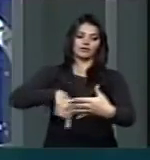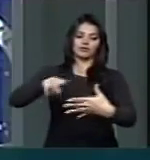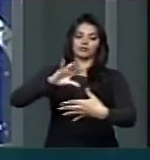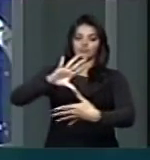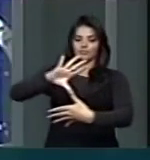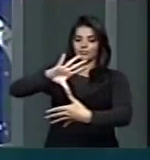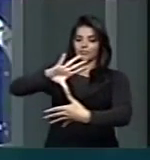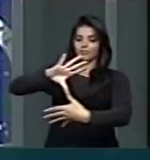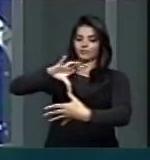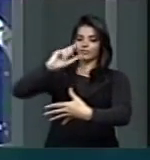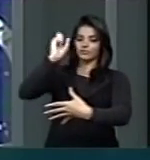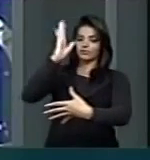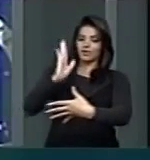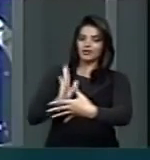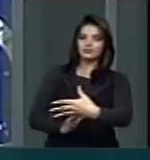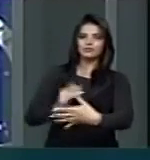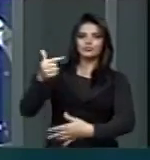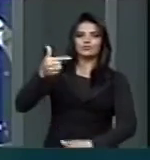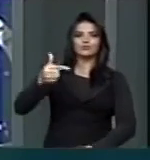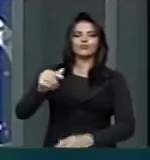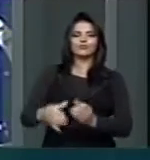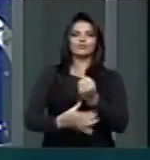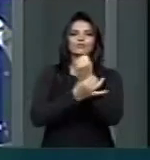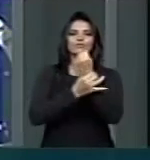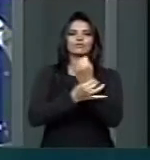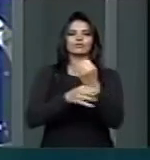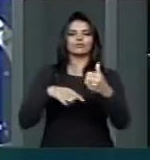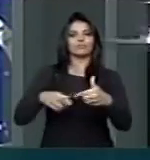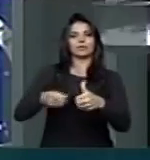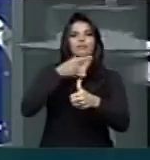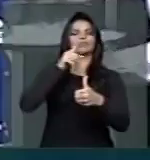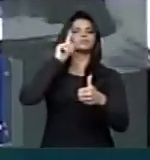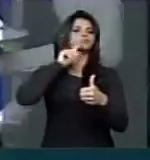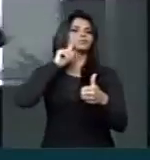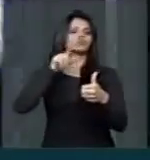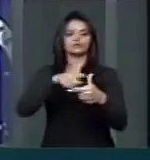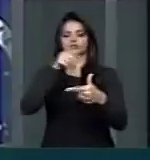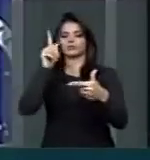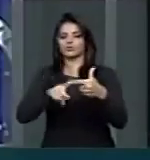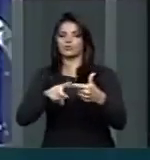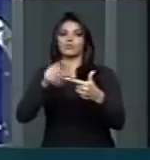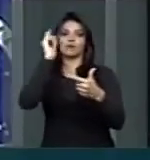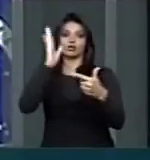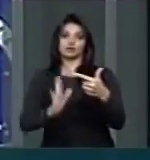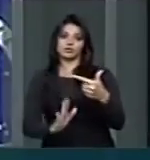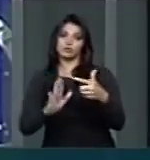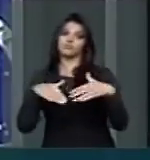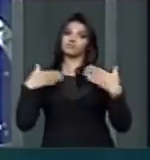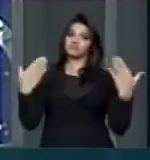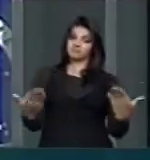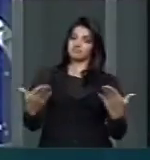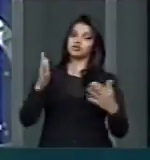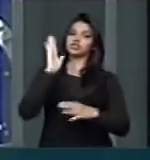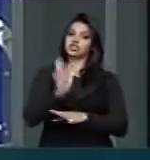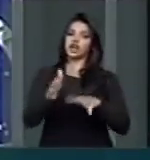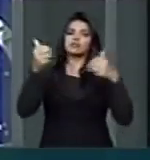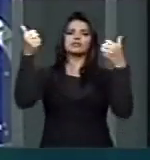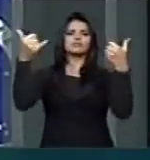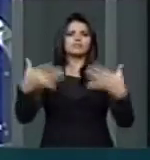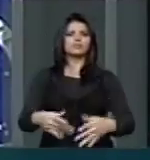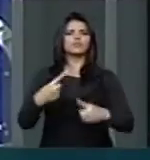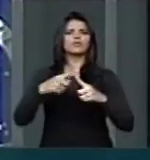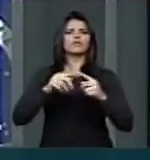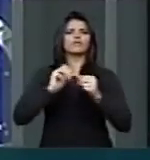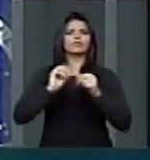americano, o segundo país em volumes segurados, atrás apenas dos Estados Unidos. Isso, por si, já muito bem justifica a